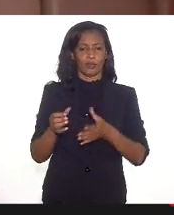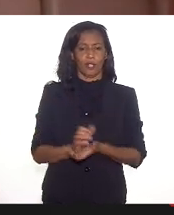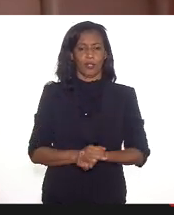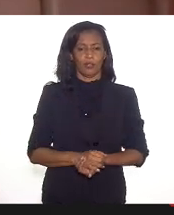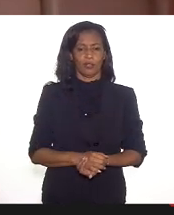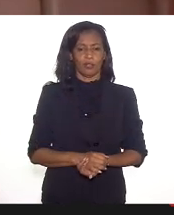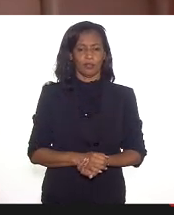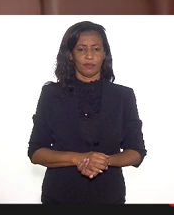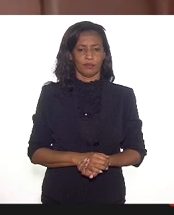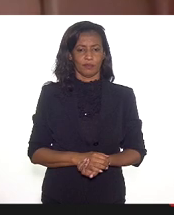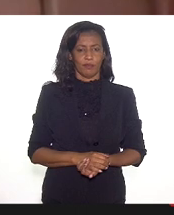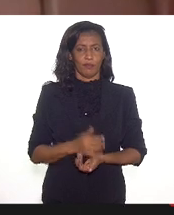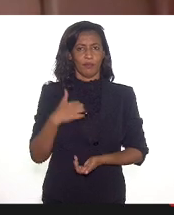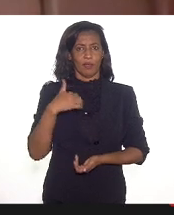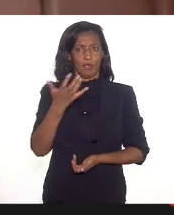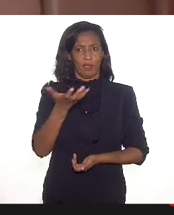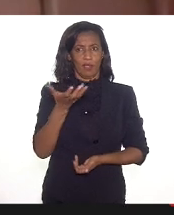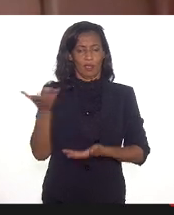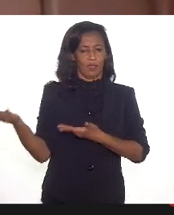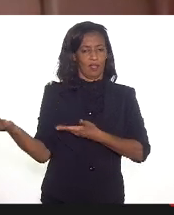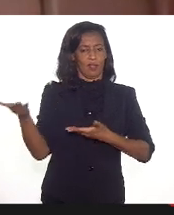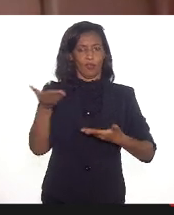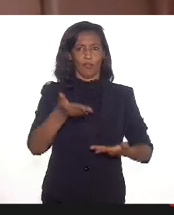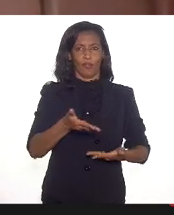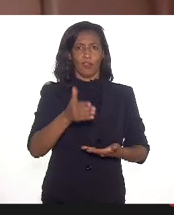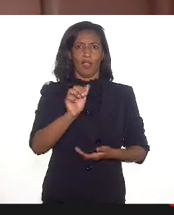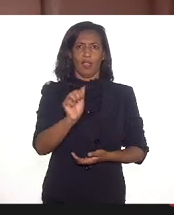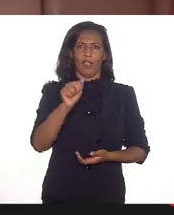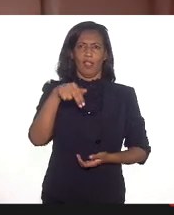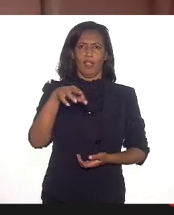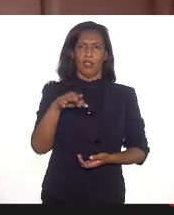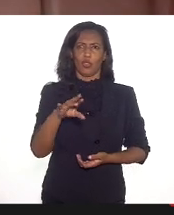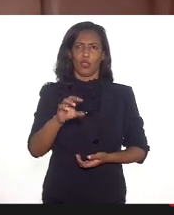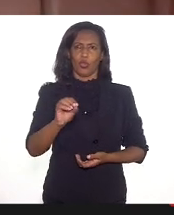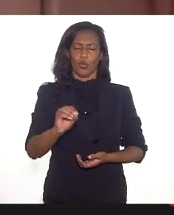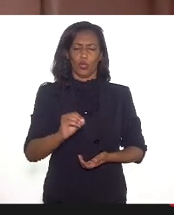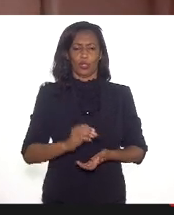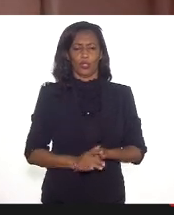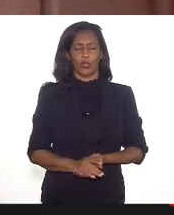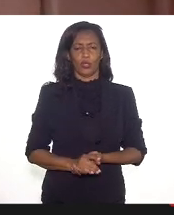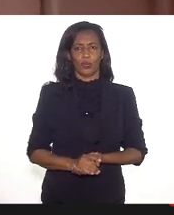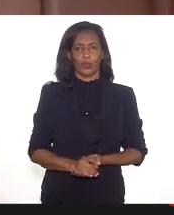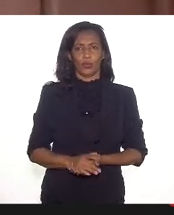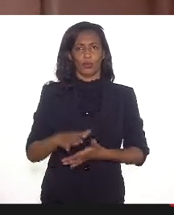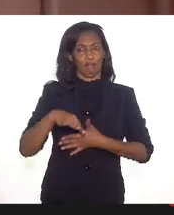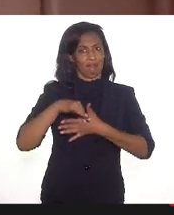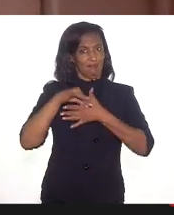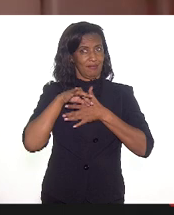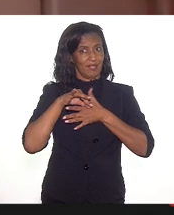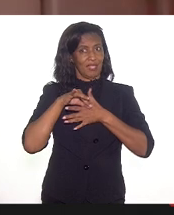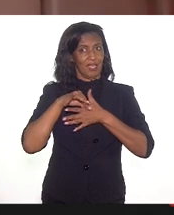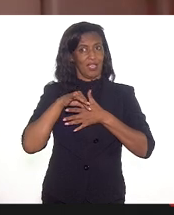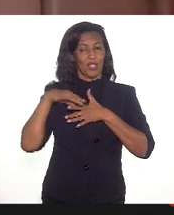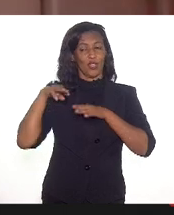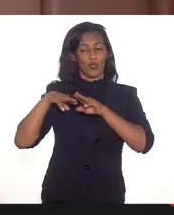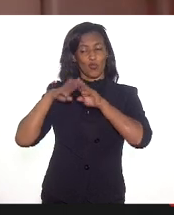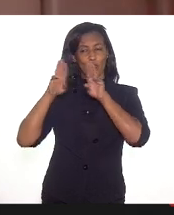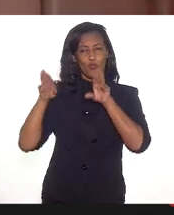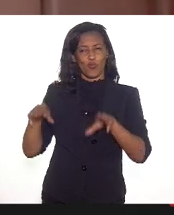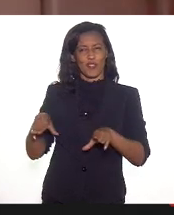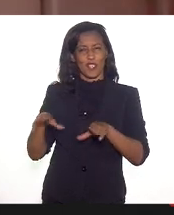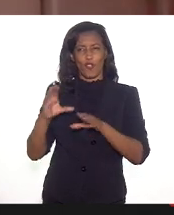convidar o Antônio Carlos, que é representante dos museus comunitários, para fazer a sua